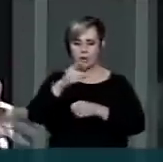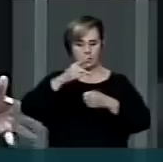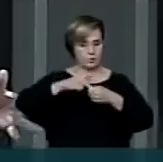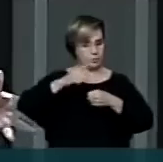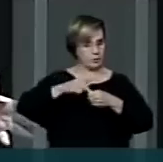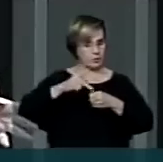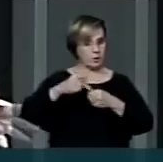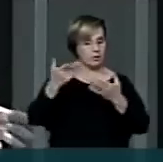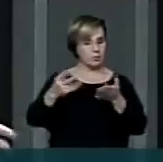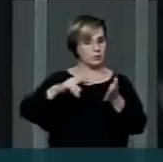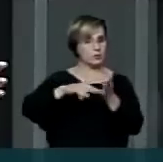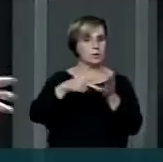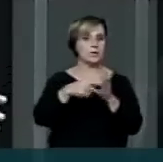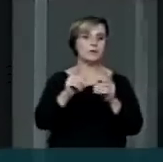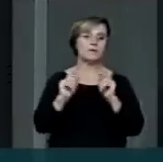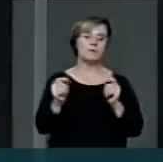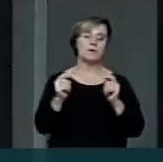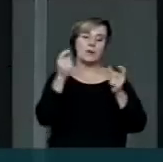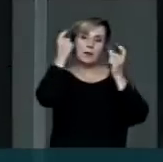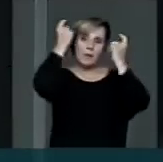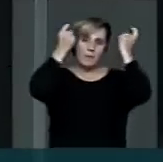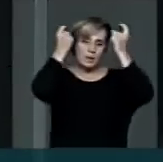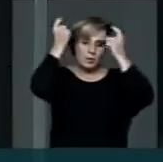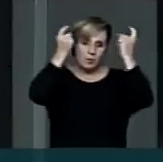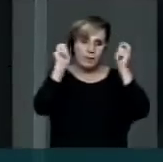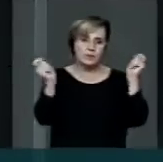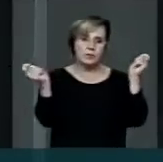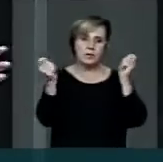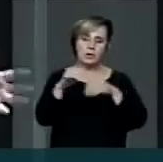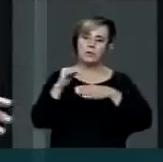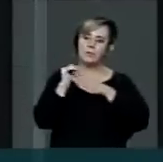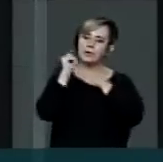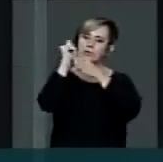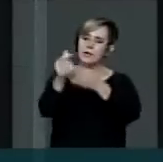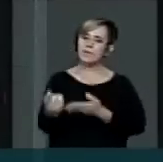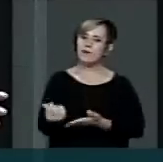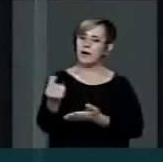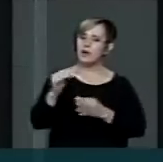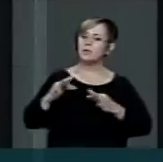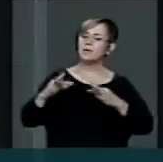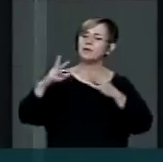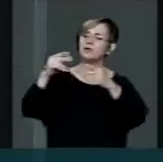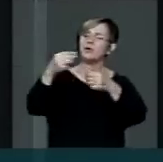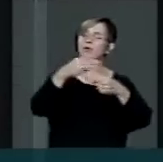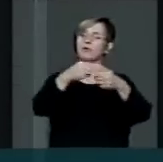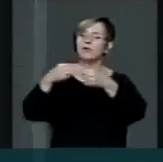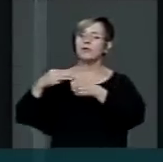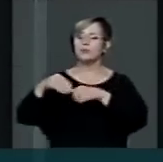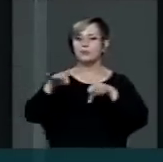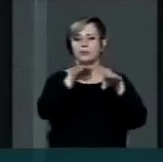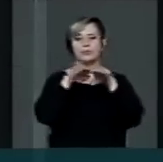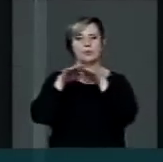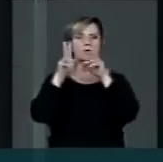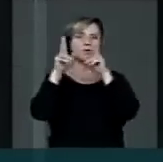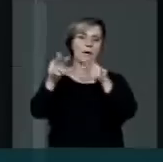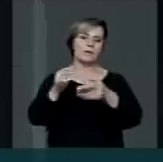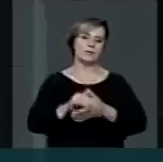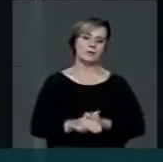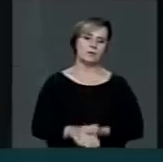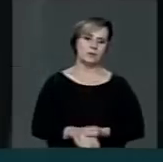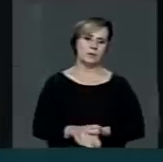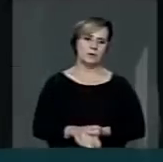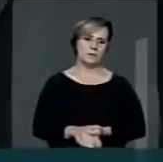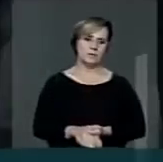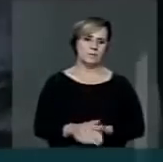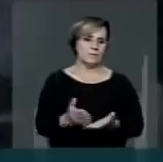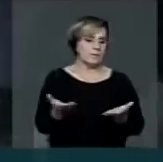exatamente isso, essa preocupação de poder levar recursos para todos os estados e municípios brasileiros. Não